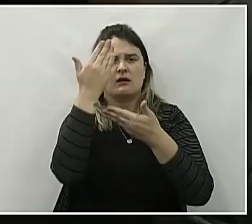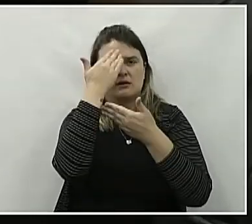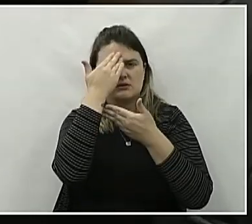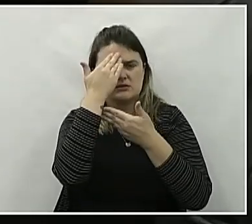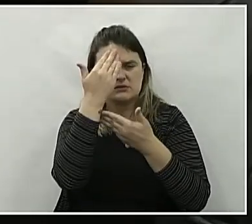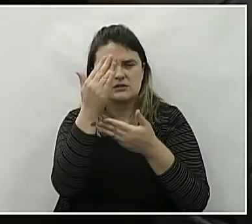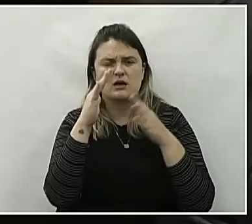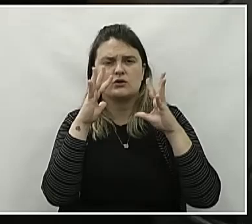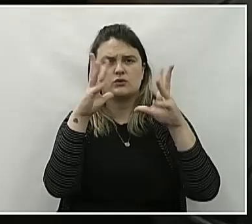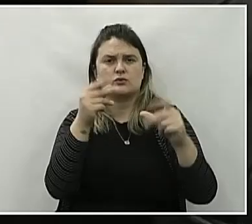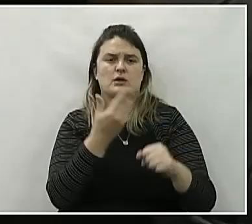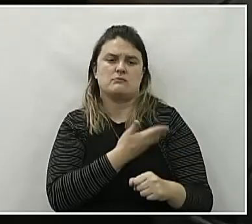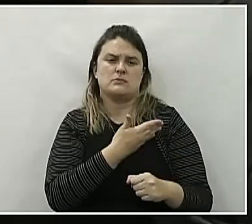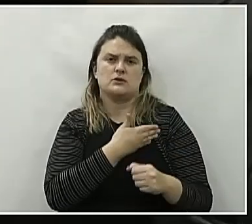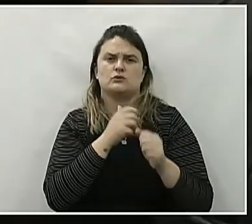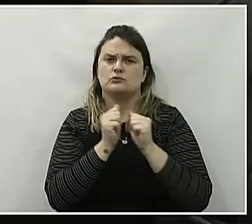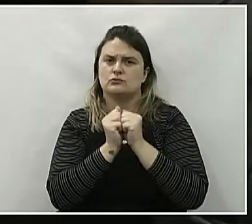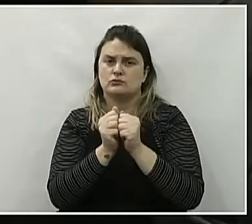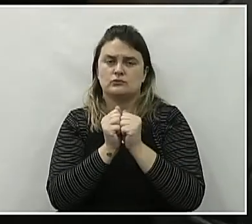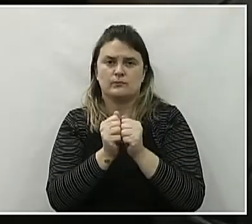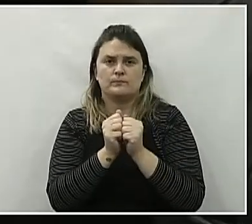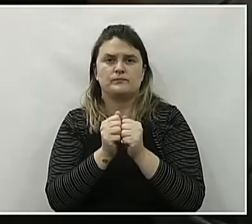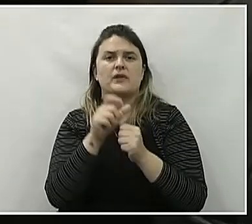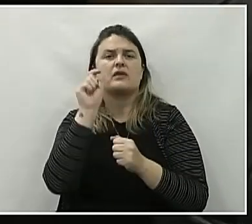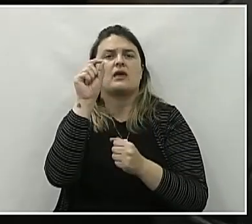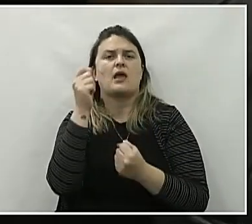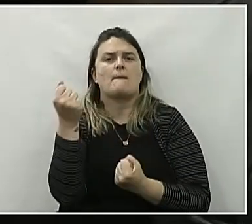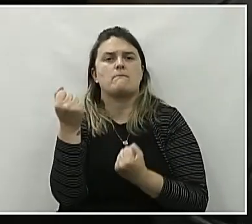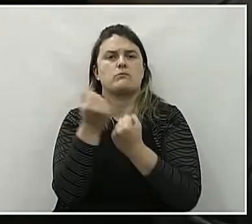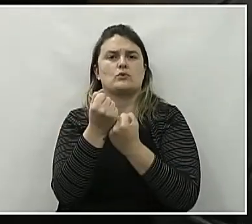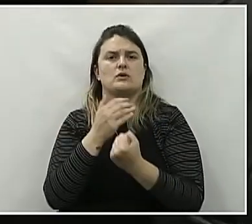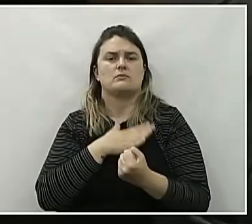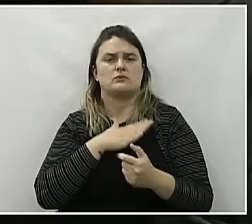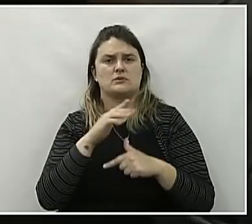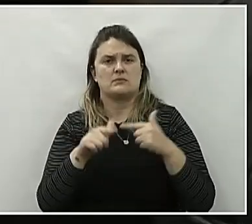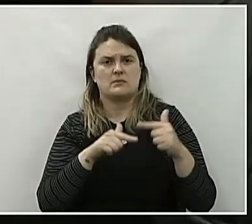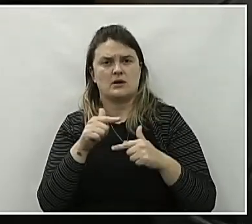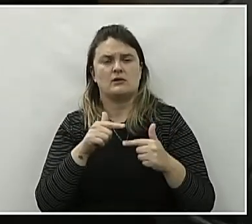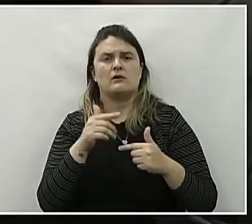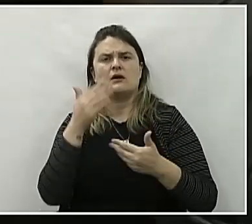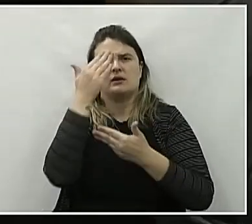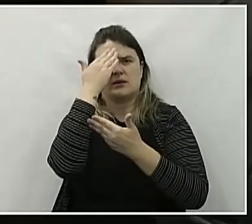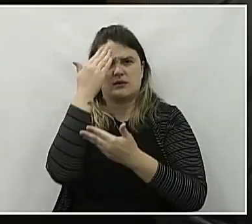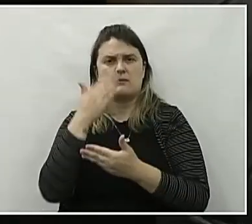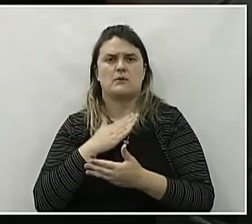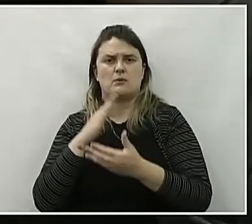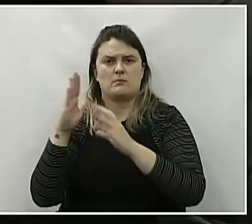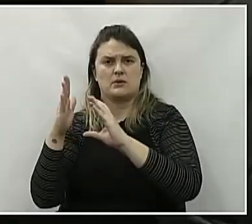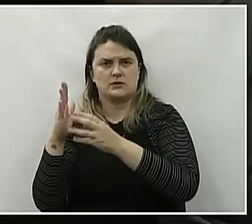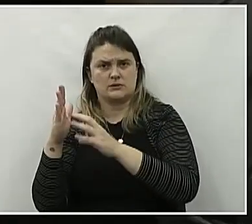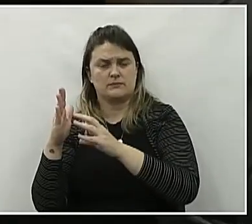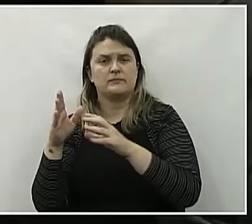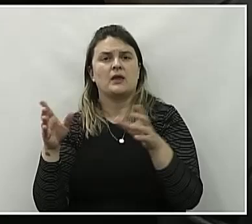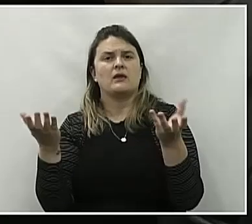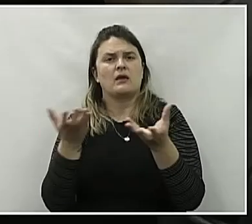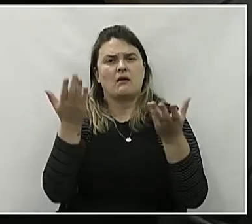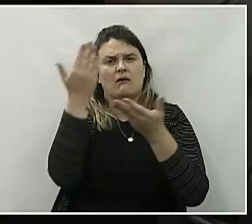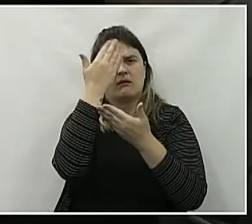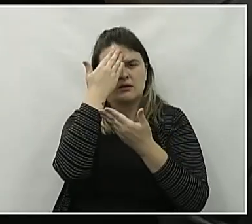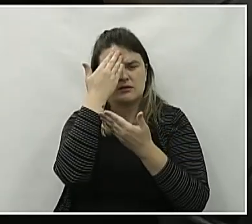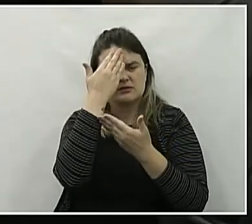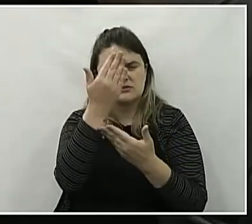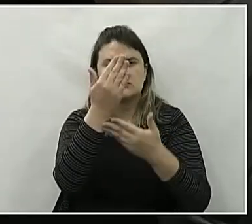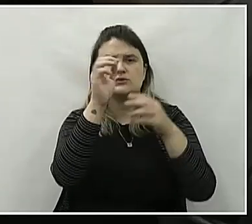todos os meus amigos que andaram junto comigo, aos apoiadores, agradecer ao meu partido, agradecer a